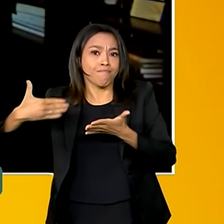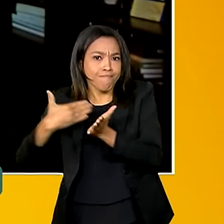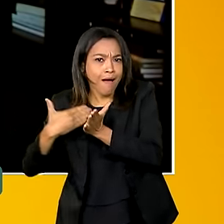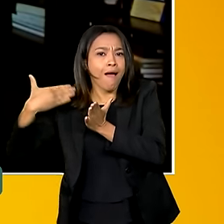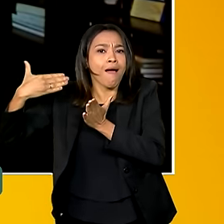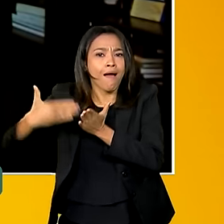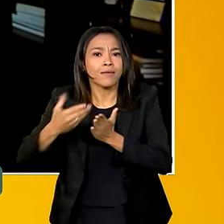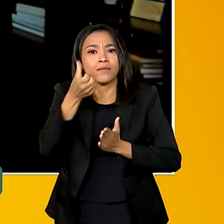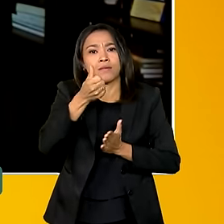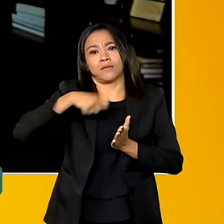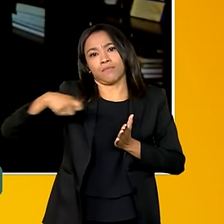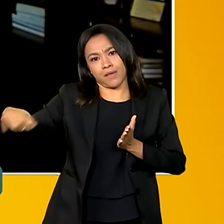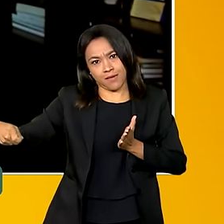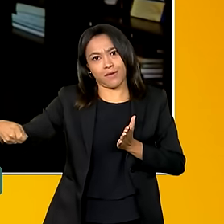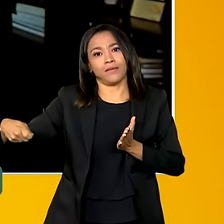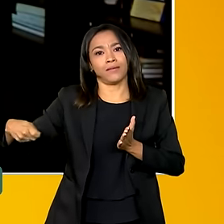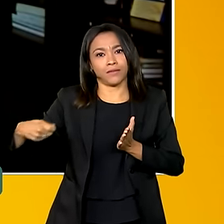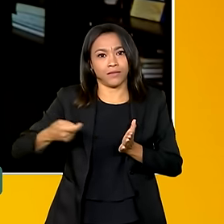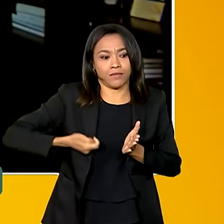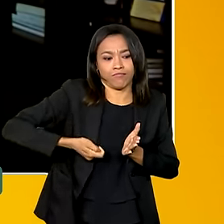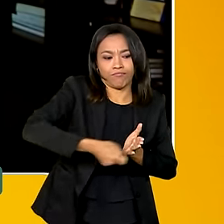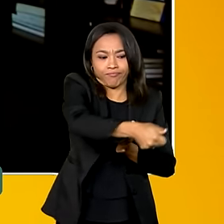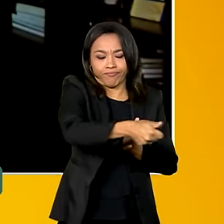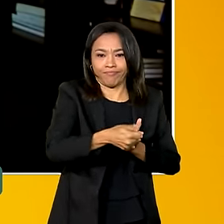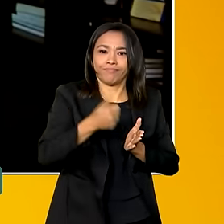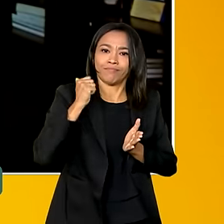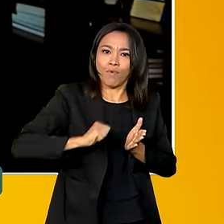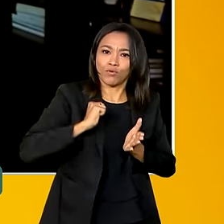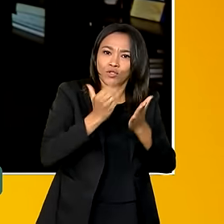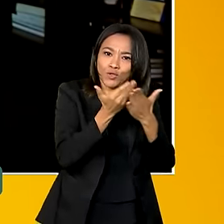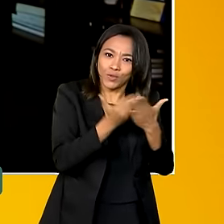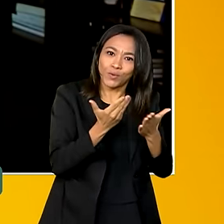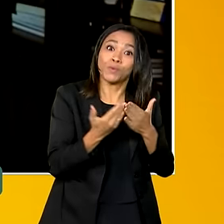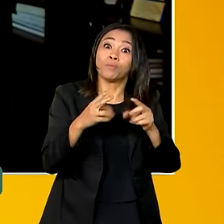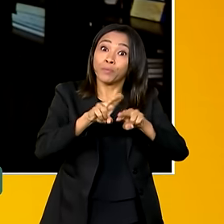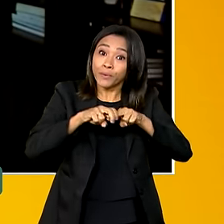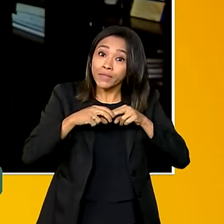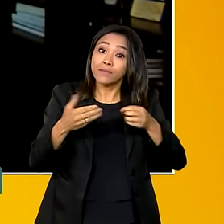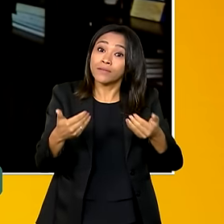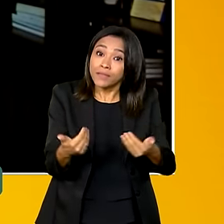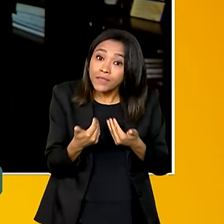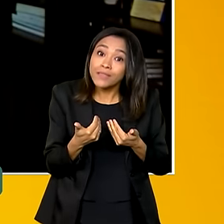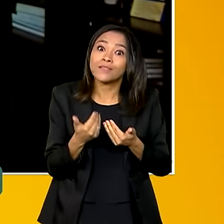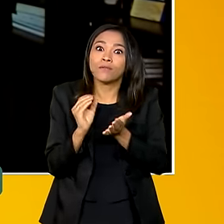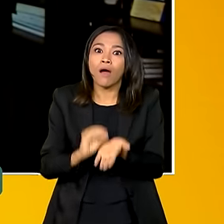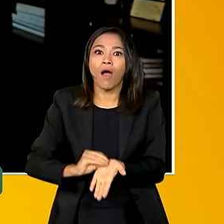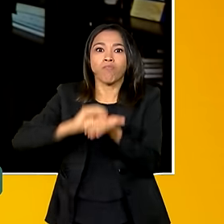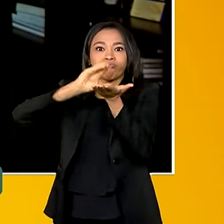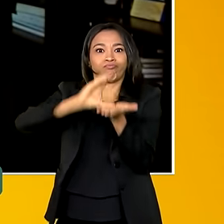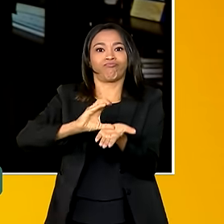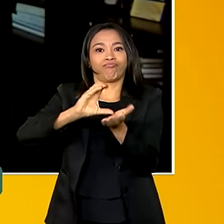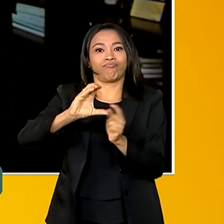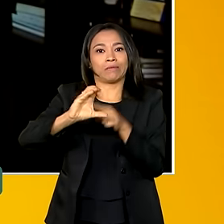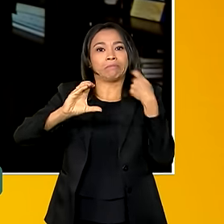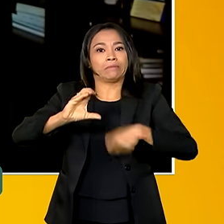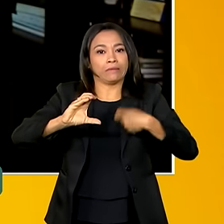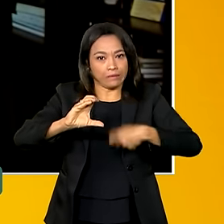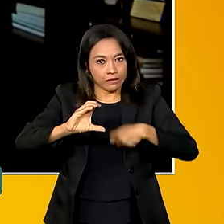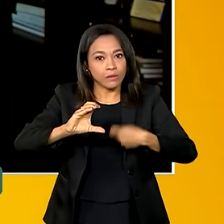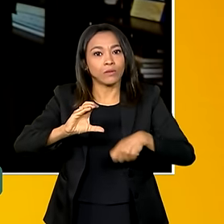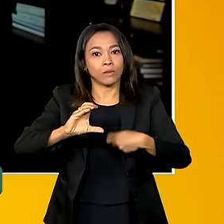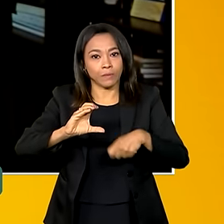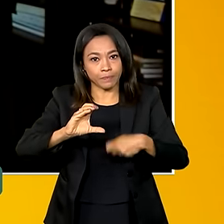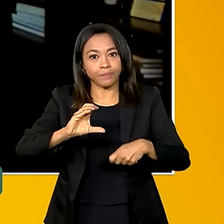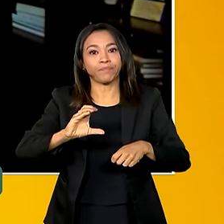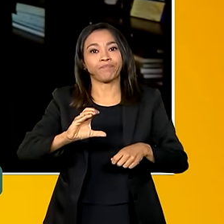seis meses as bolsas que estavam vigentes e isso levou a um acúmulo de recursos que foram necessários para